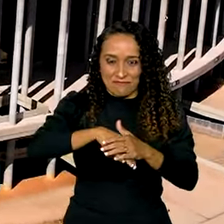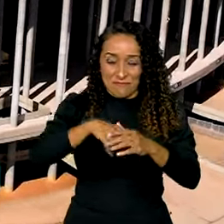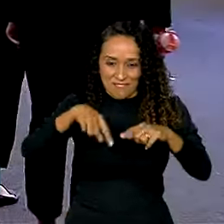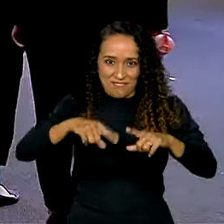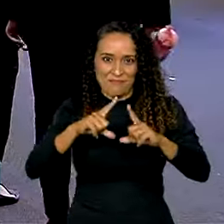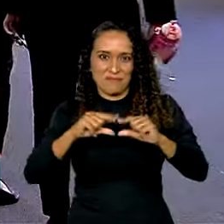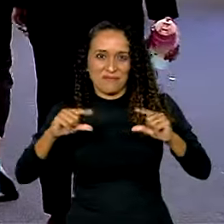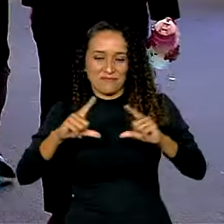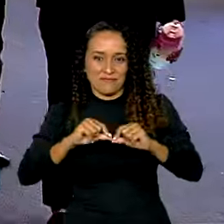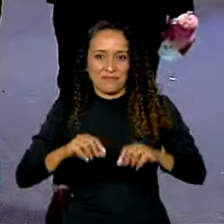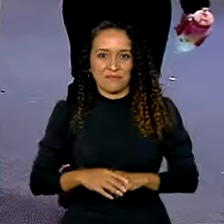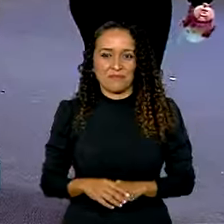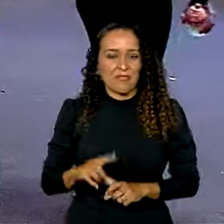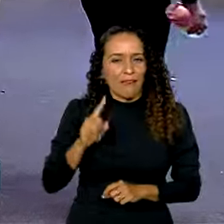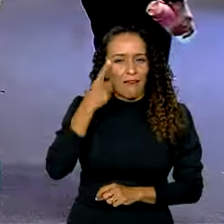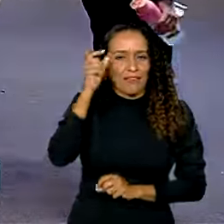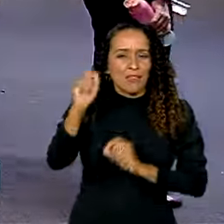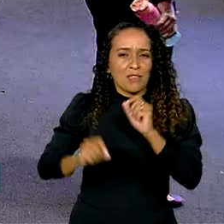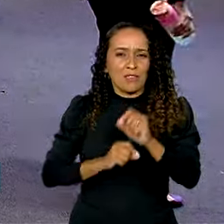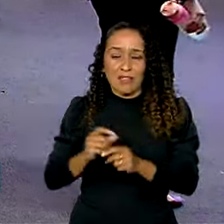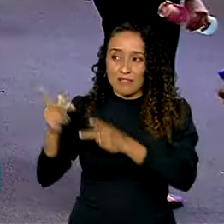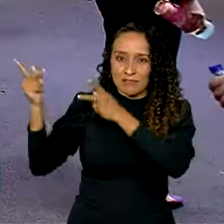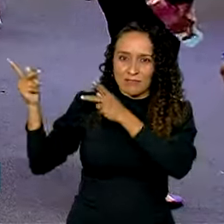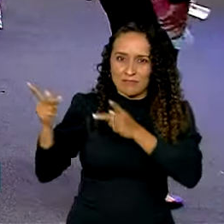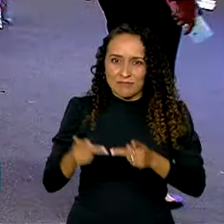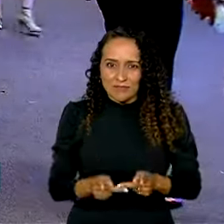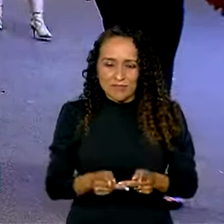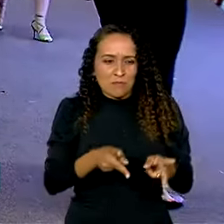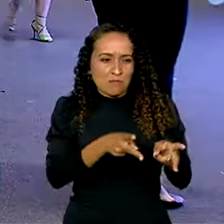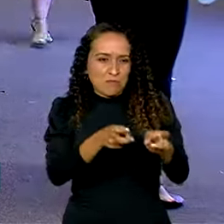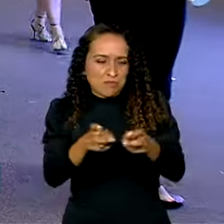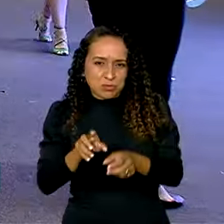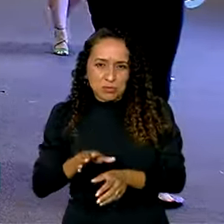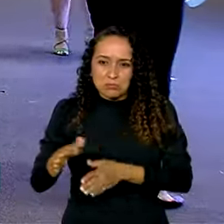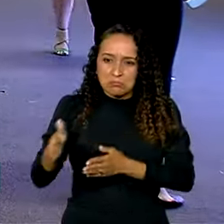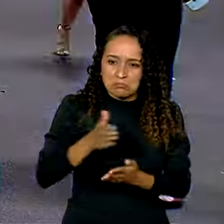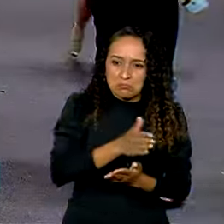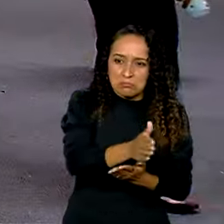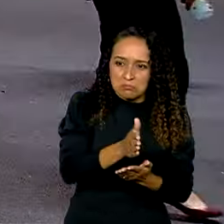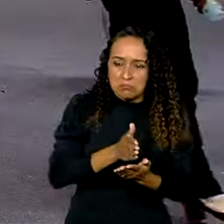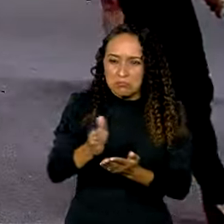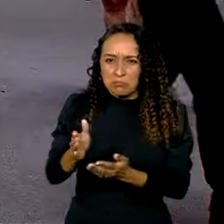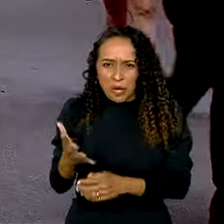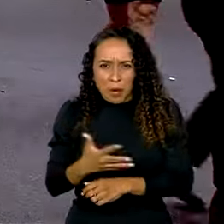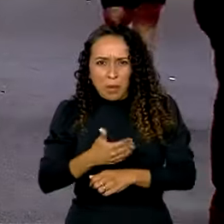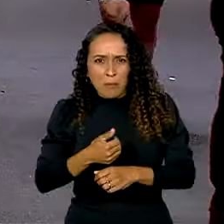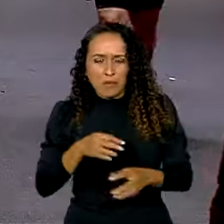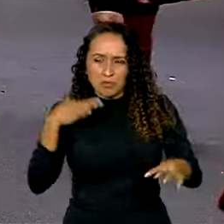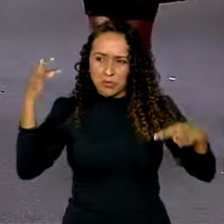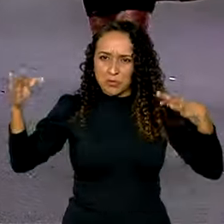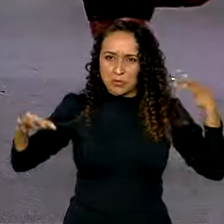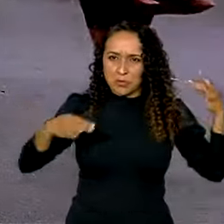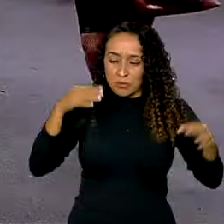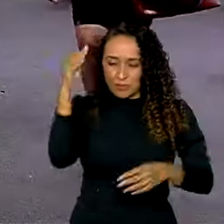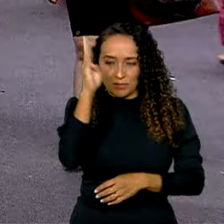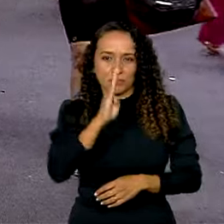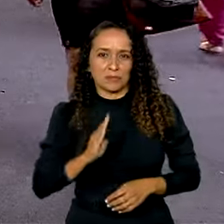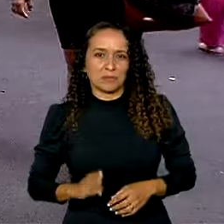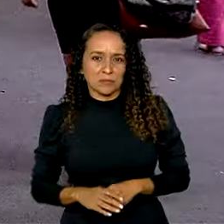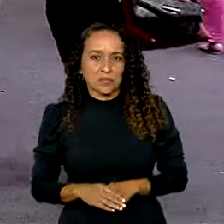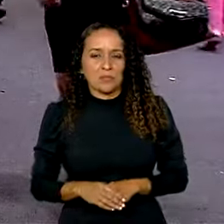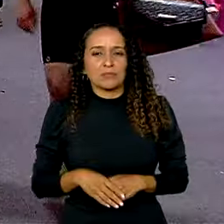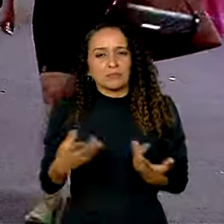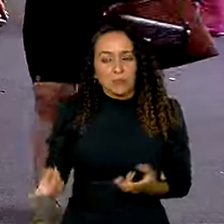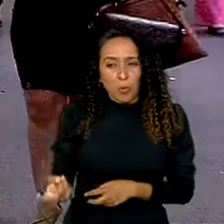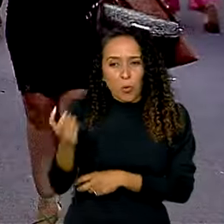Brasília. A ideia é que os visitantes explorem algumas das melhores atrações turísticas do Brasil por